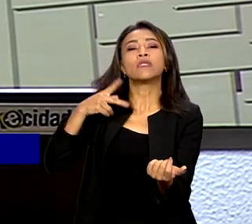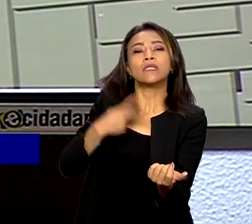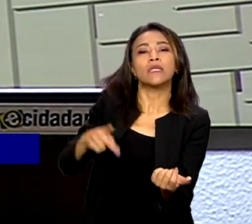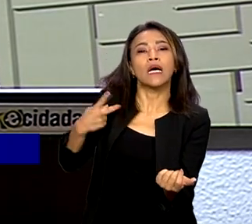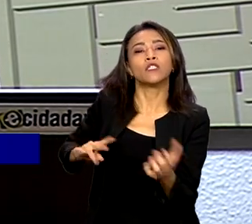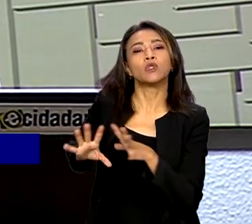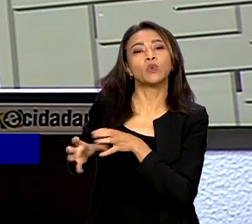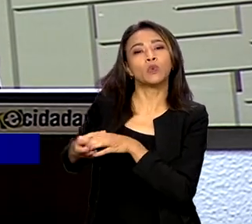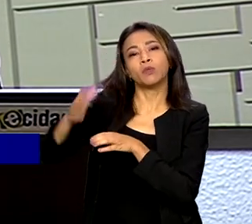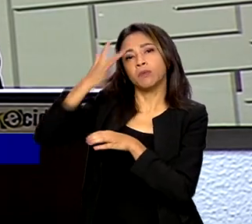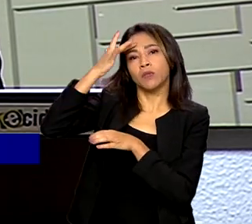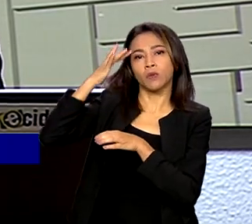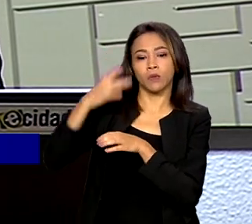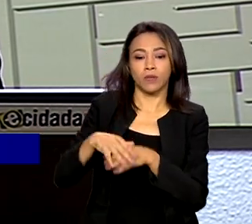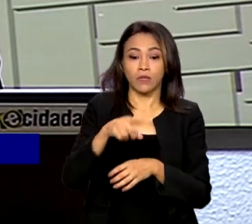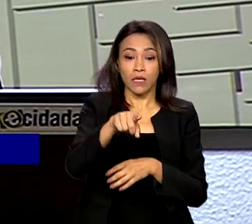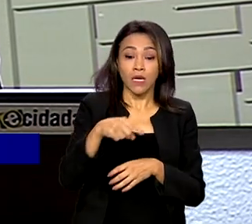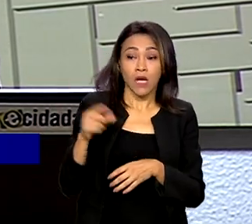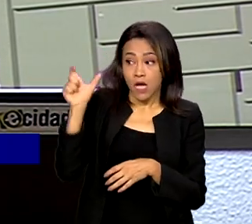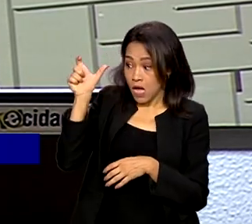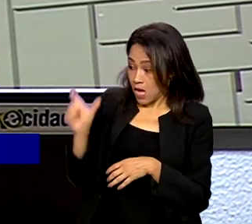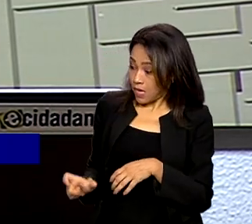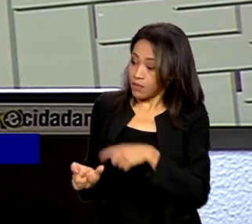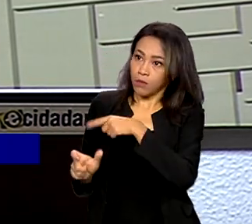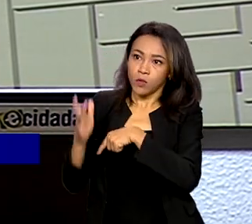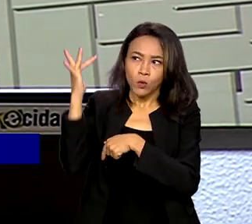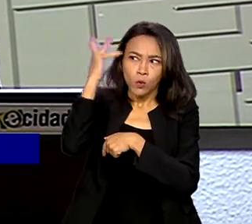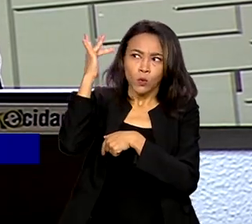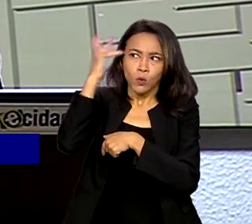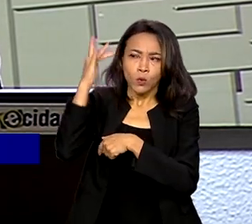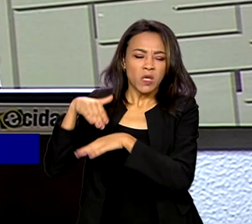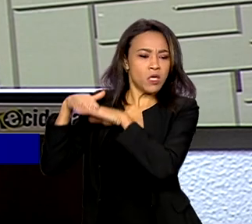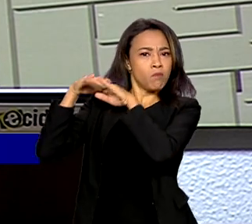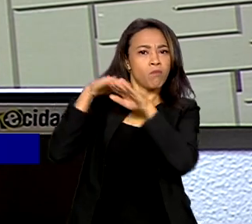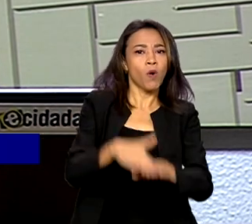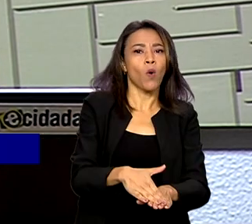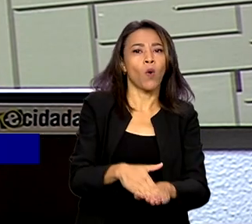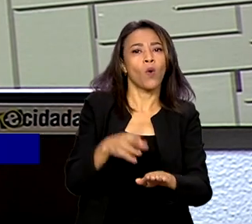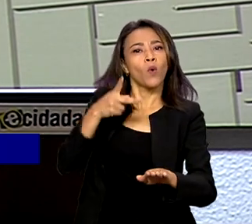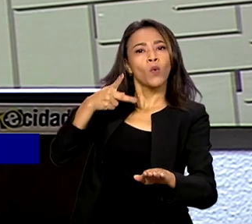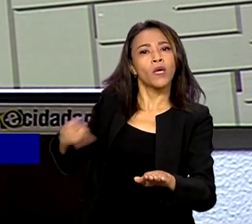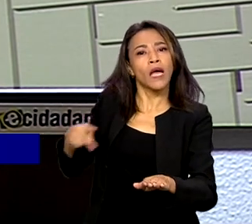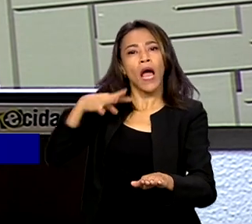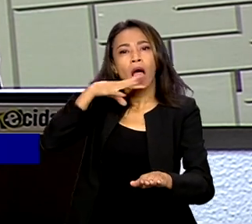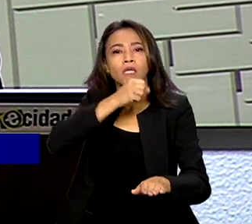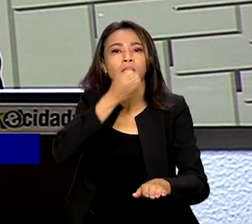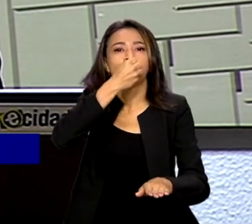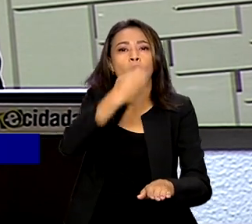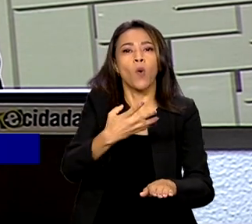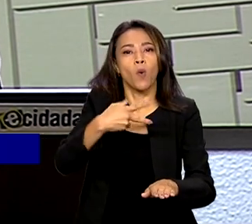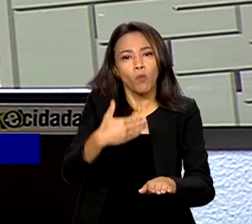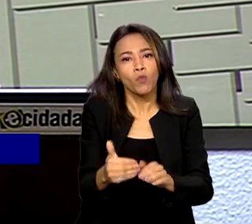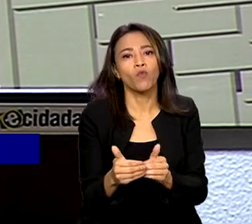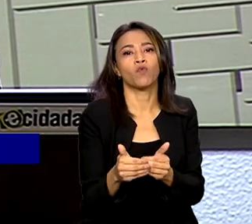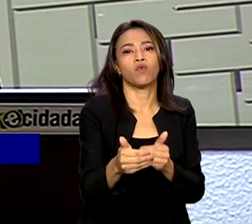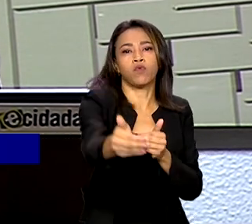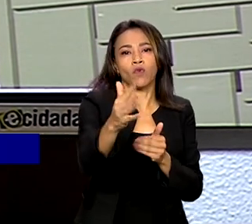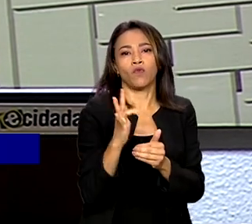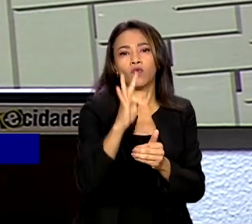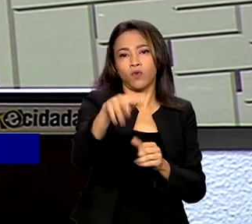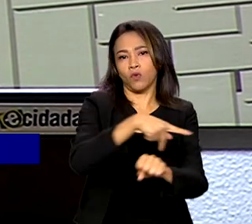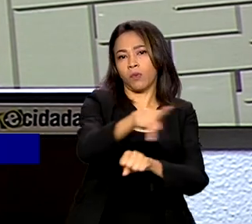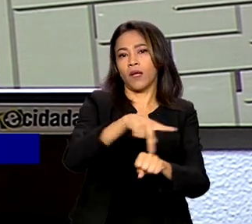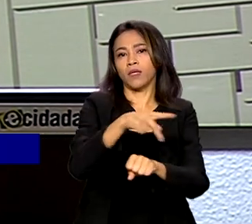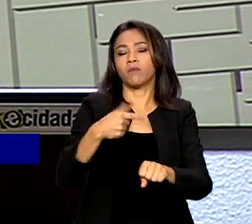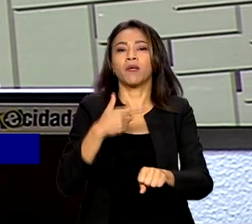nenhum economista, por mais excelência que ele tenha, impor o que ele entende ser o destino econômico do país à revelia da